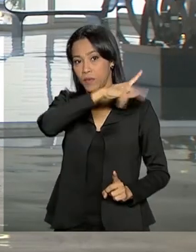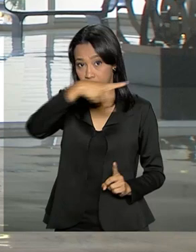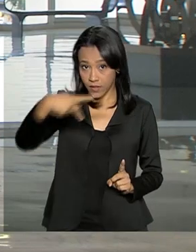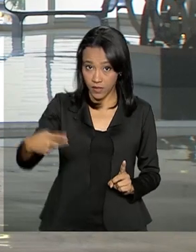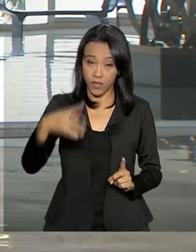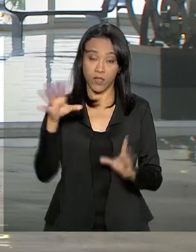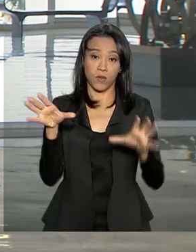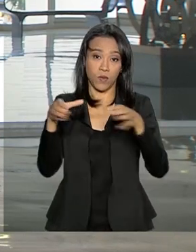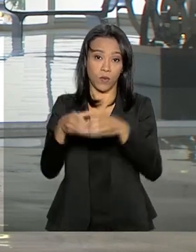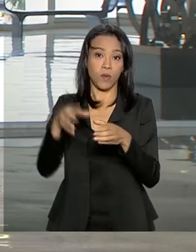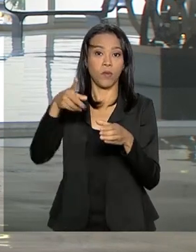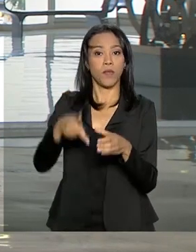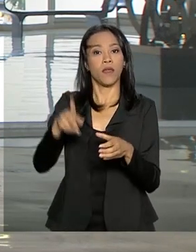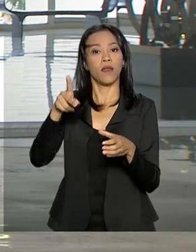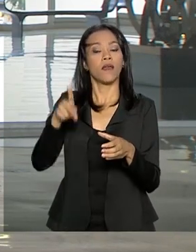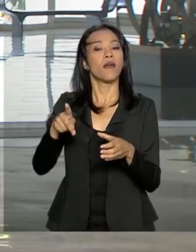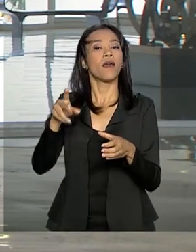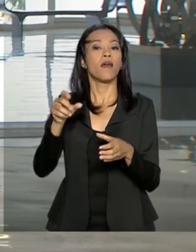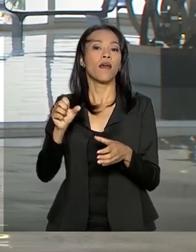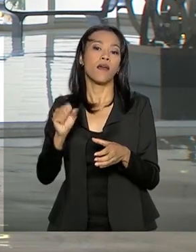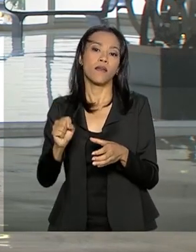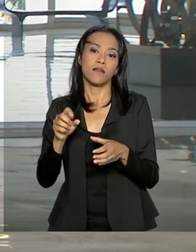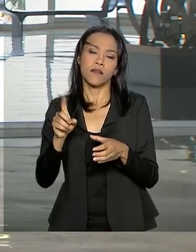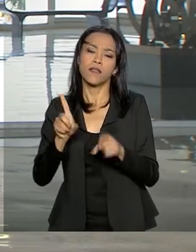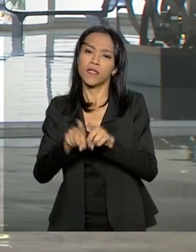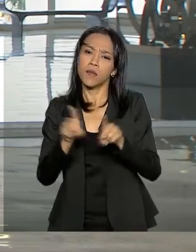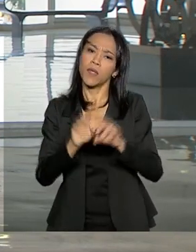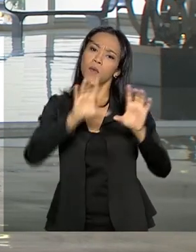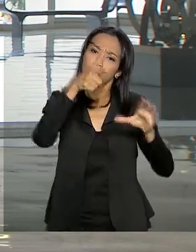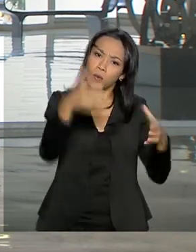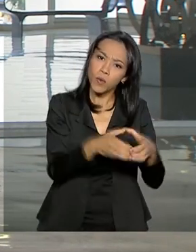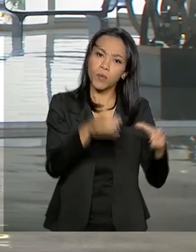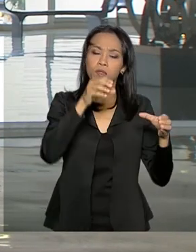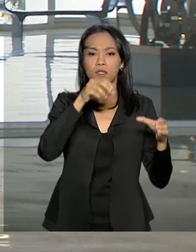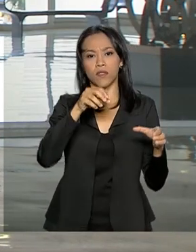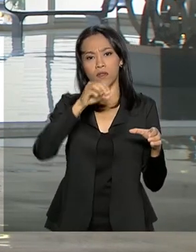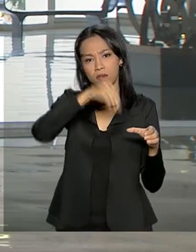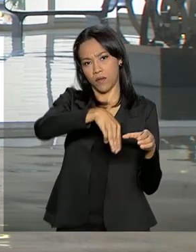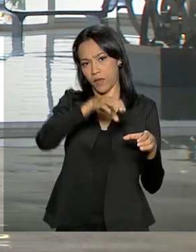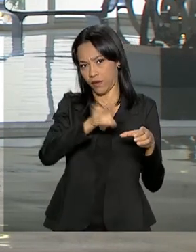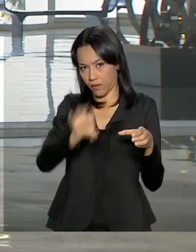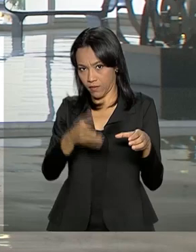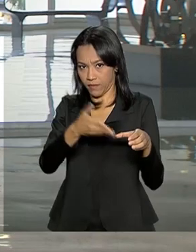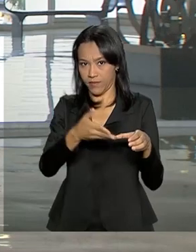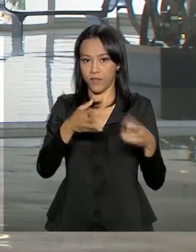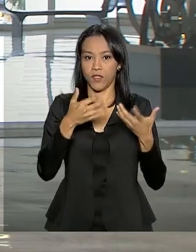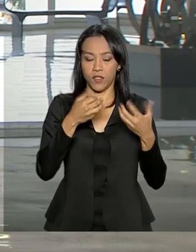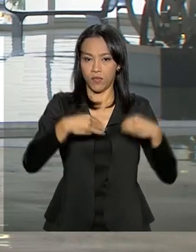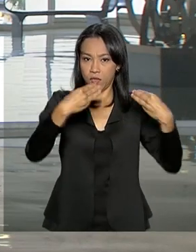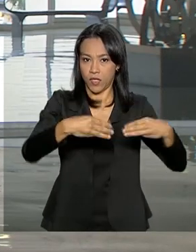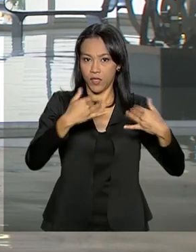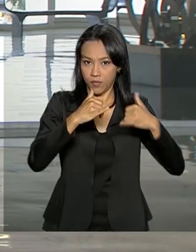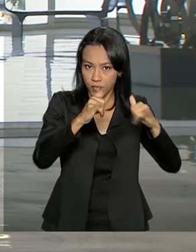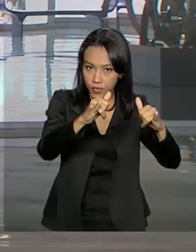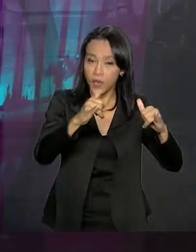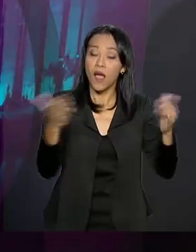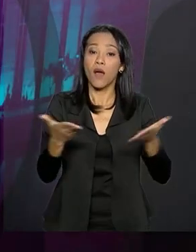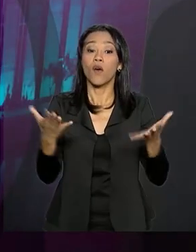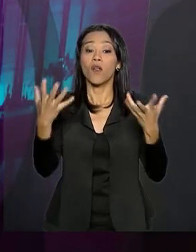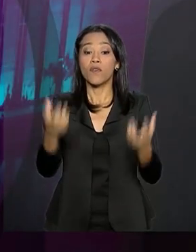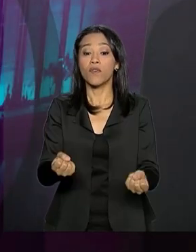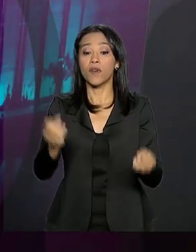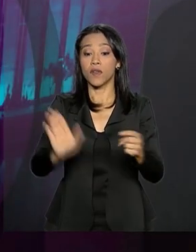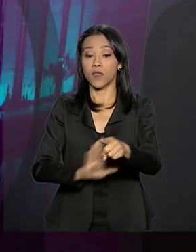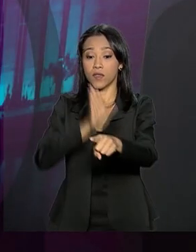Bivar, e com o ministro de Minas e Energia, Bento Albuquerque. A gente vai agora ao Ministério da Justiça e Segurança Pública, onde a